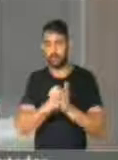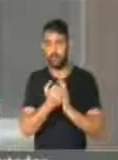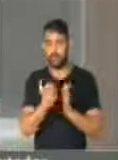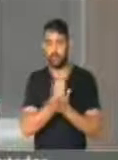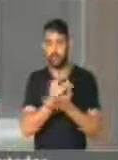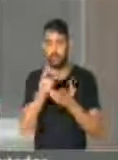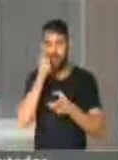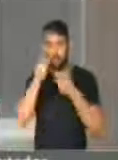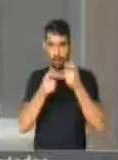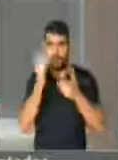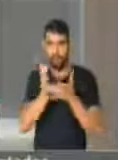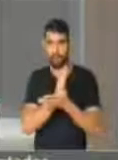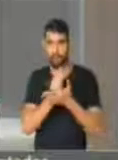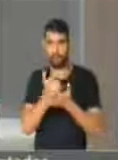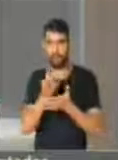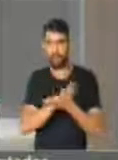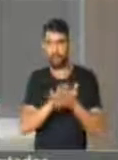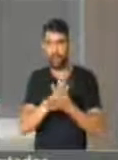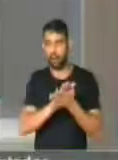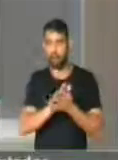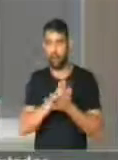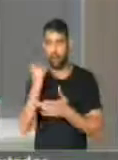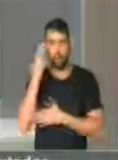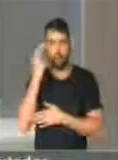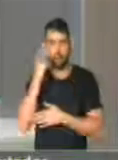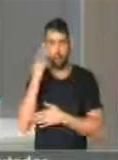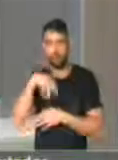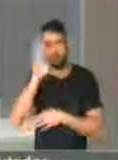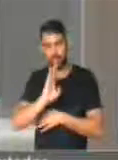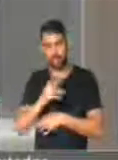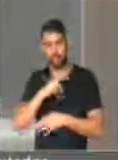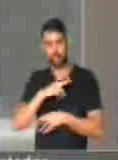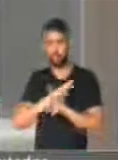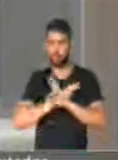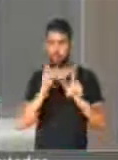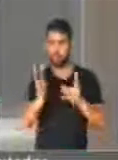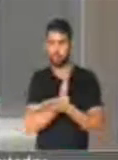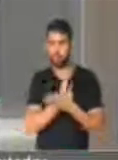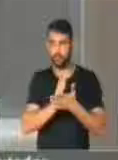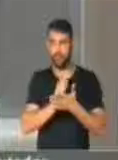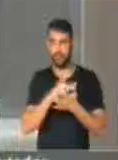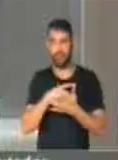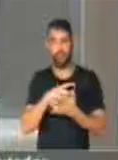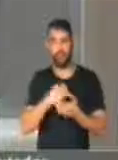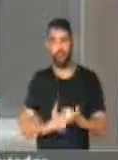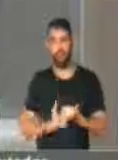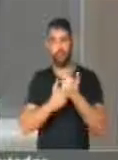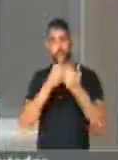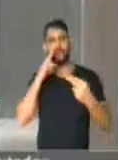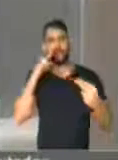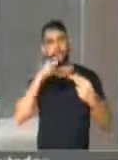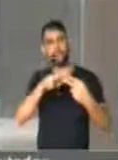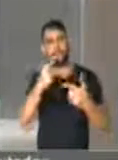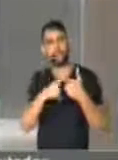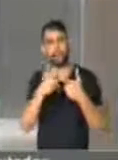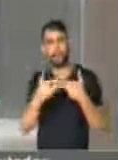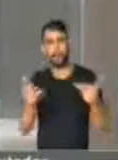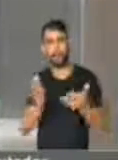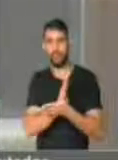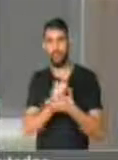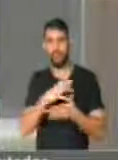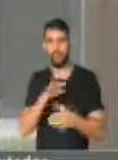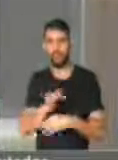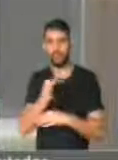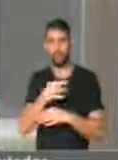obstrução para chamar atenção. Não está normal esse país, muito pelo contrário. Ou olhamos no olho da tragédia e da crise,